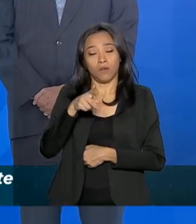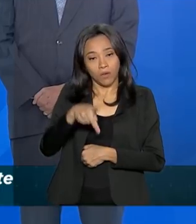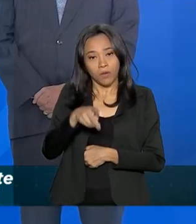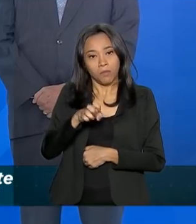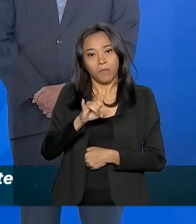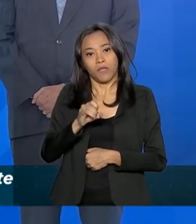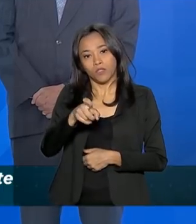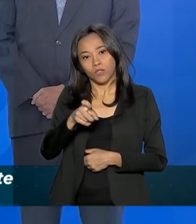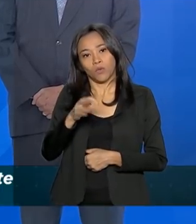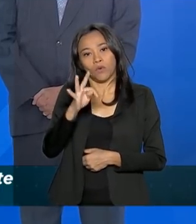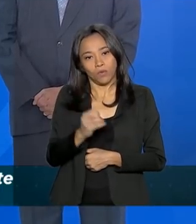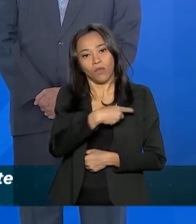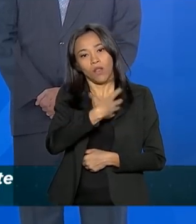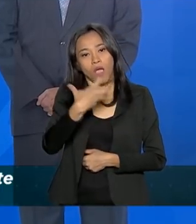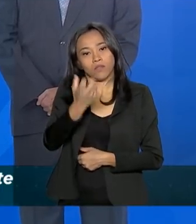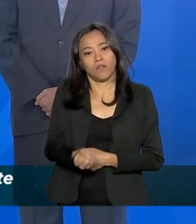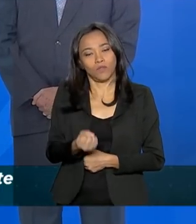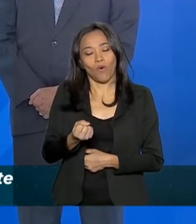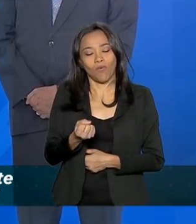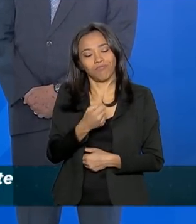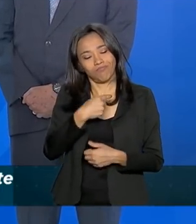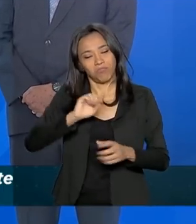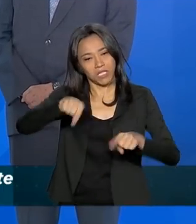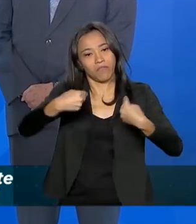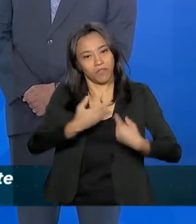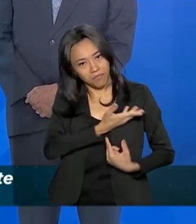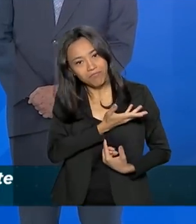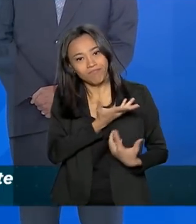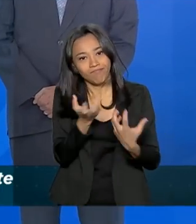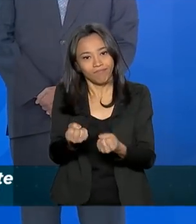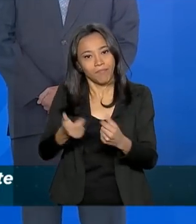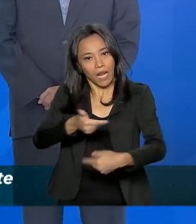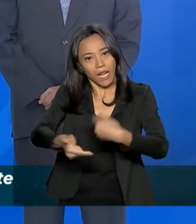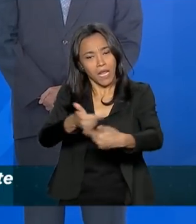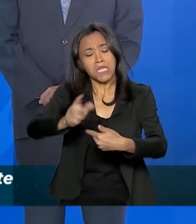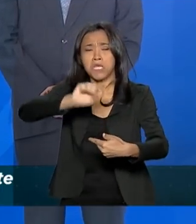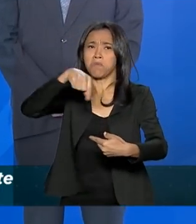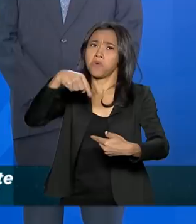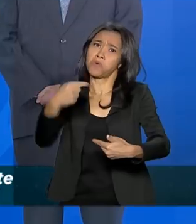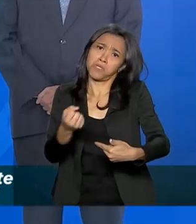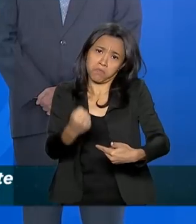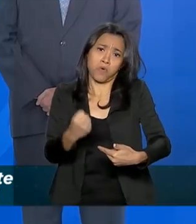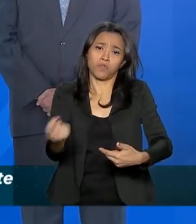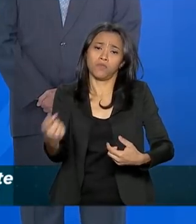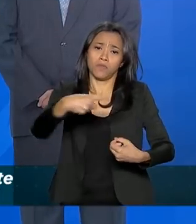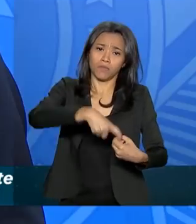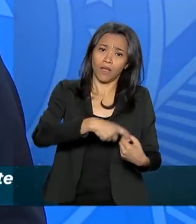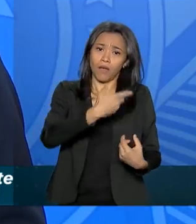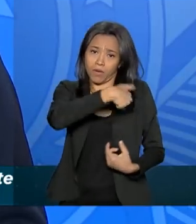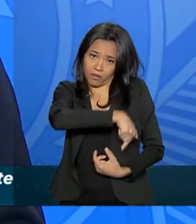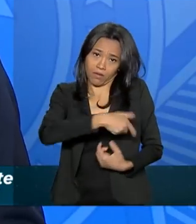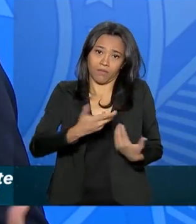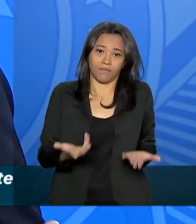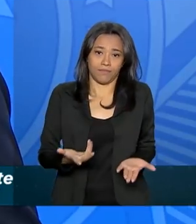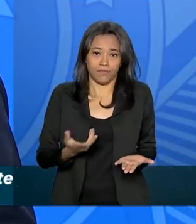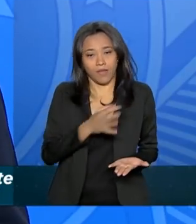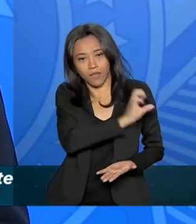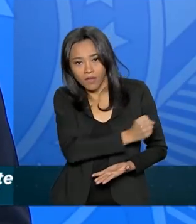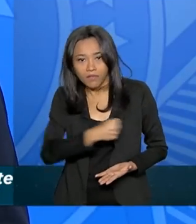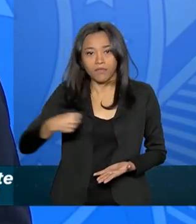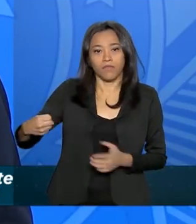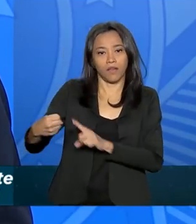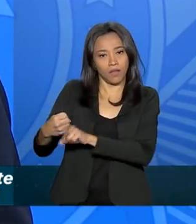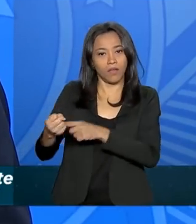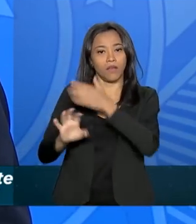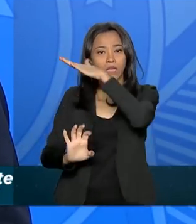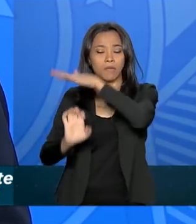de modo que ele pode voltar depois de um tempo para cá, sem problema nenhum. Tá certo? Essas pessoas